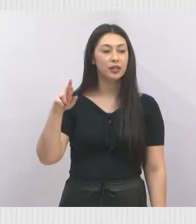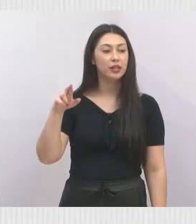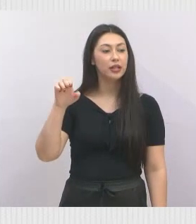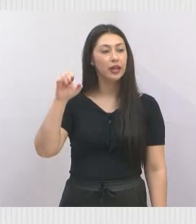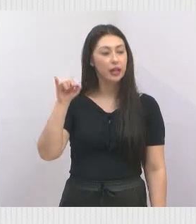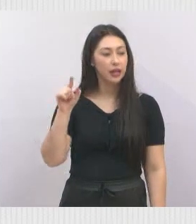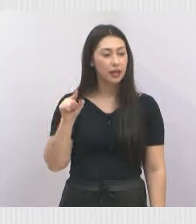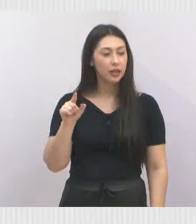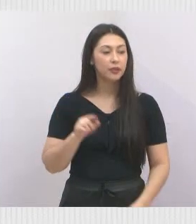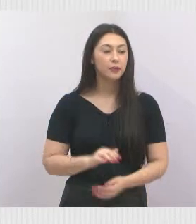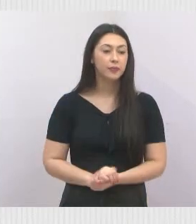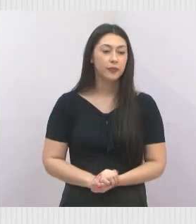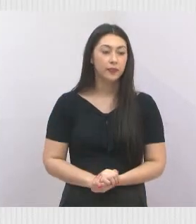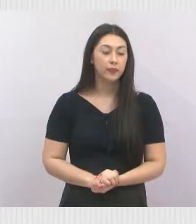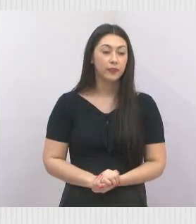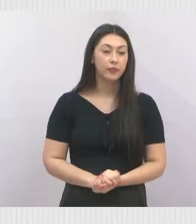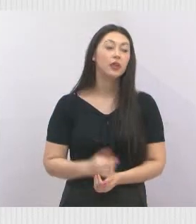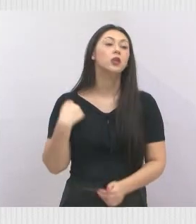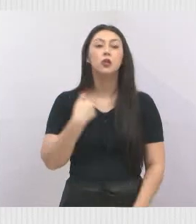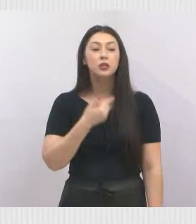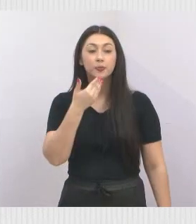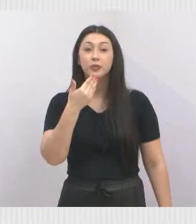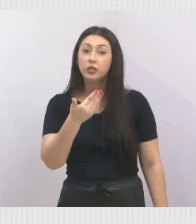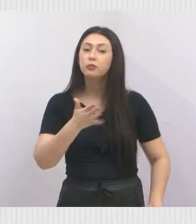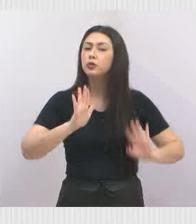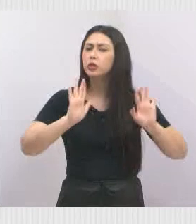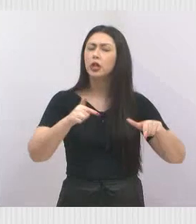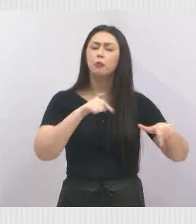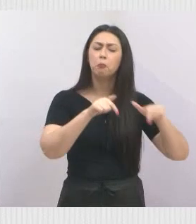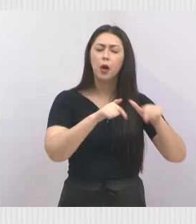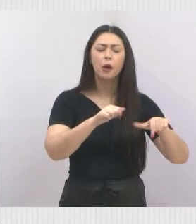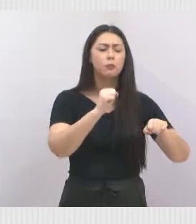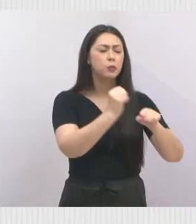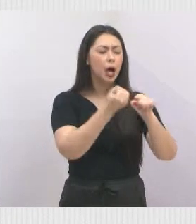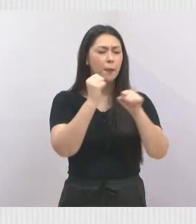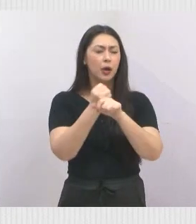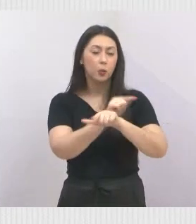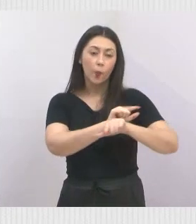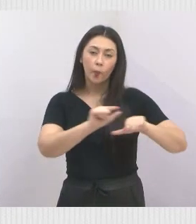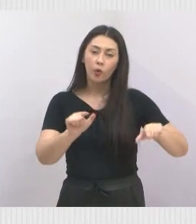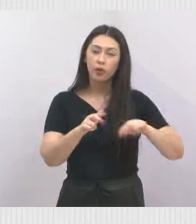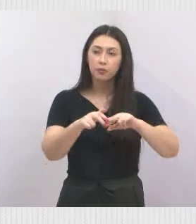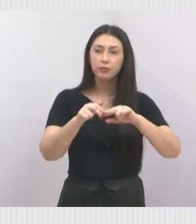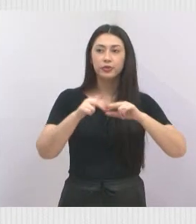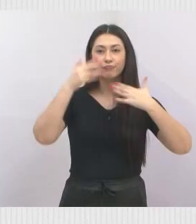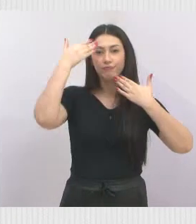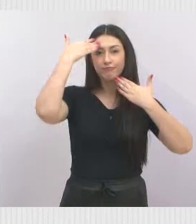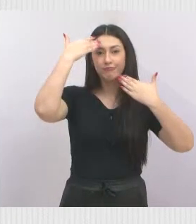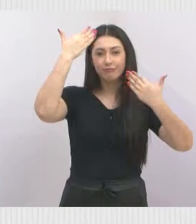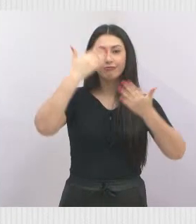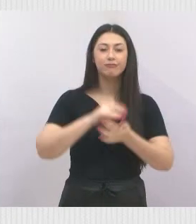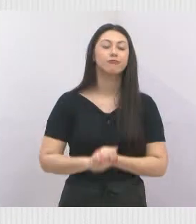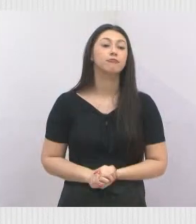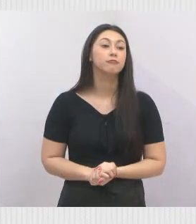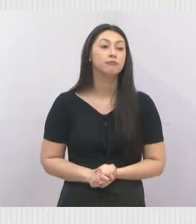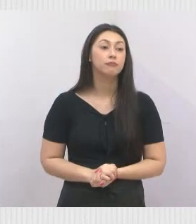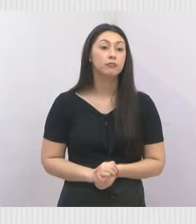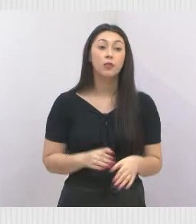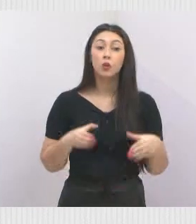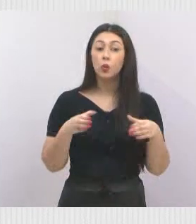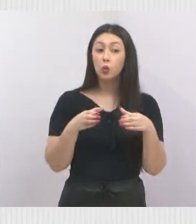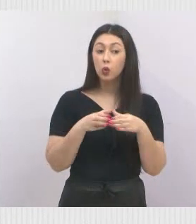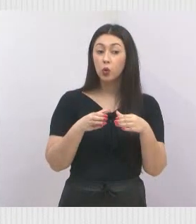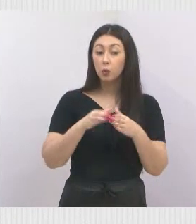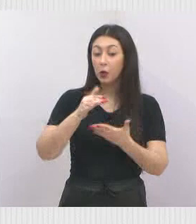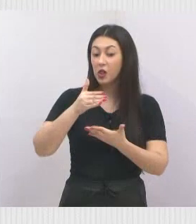-buraco e onde foi realizado, fica em nossos agradecimentos, a equipe